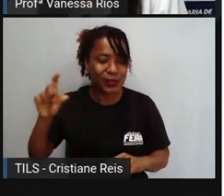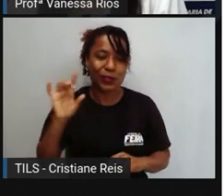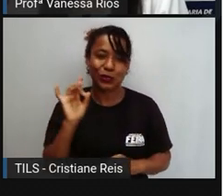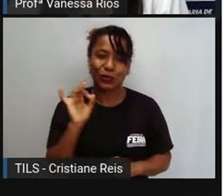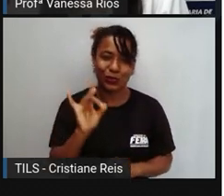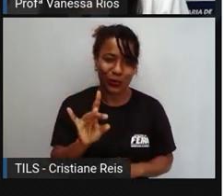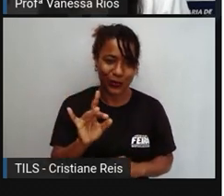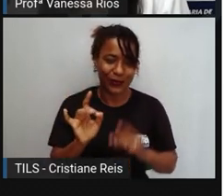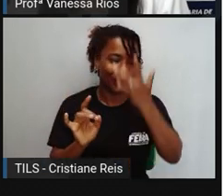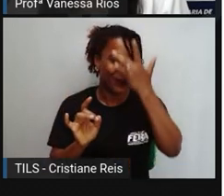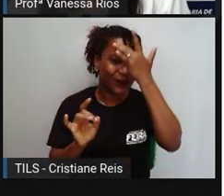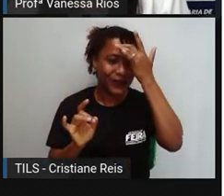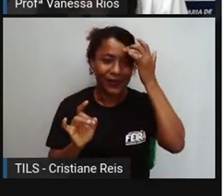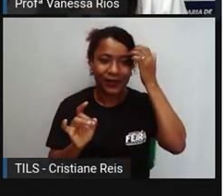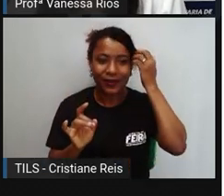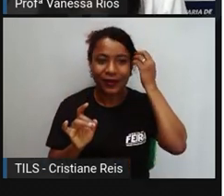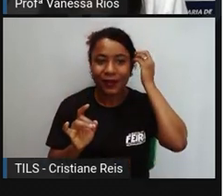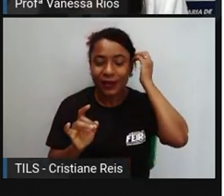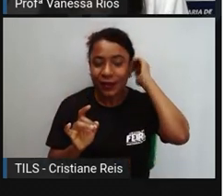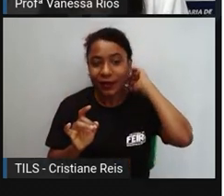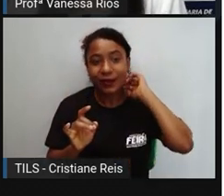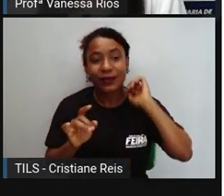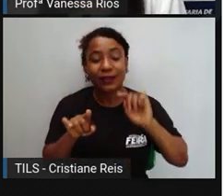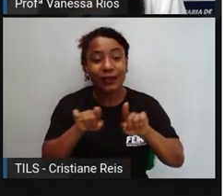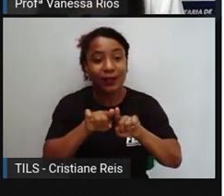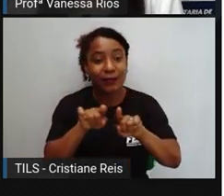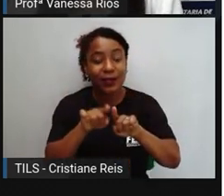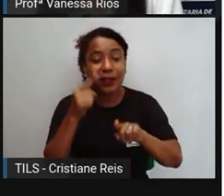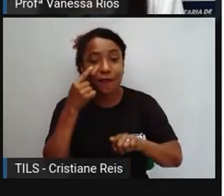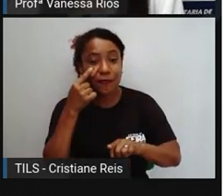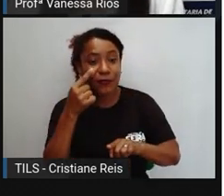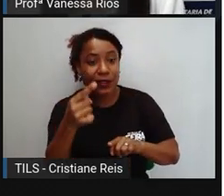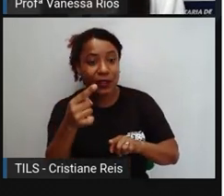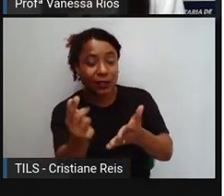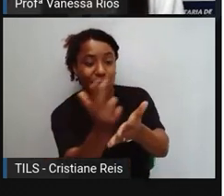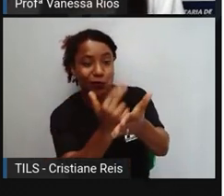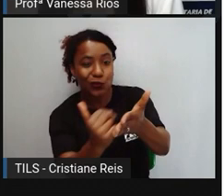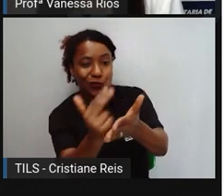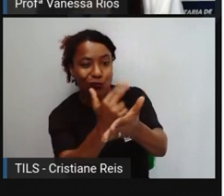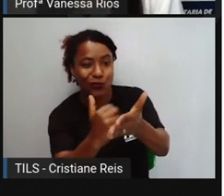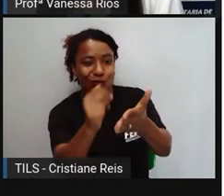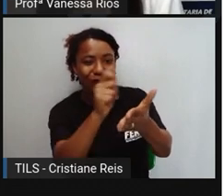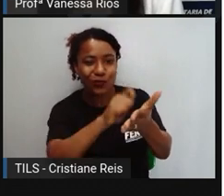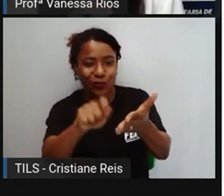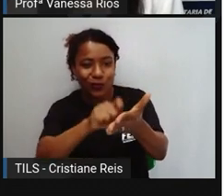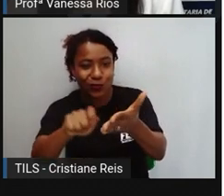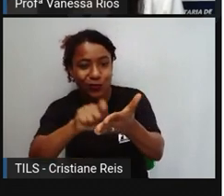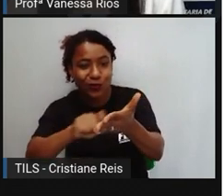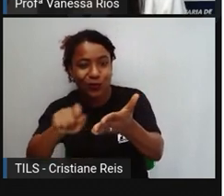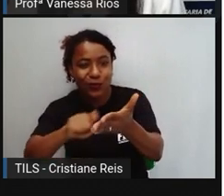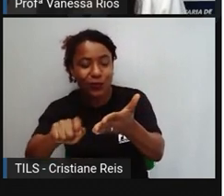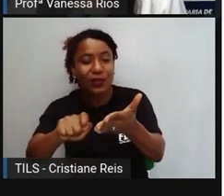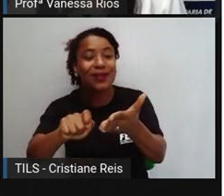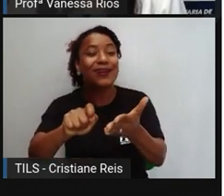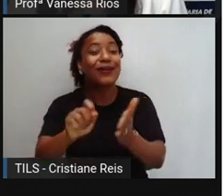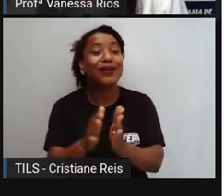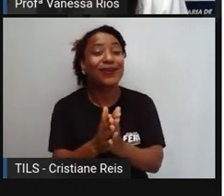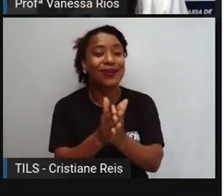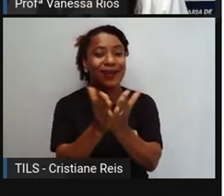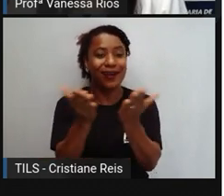maiúsculas. E, inclusive, os primeiros escritos aí da Bíblia foram escritos